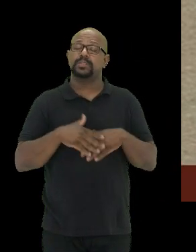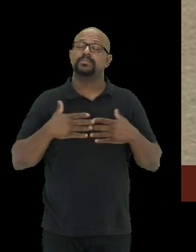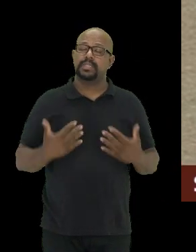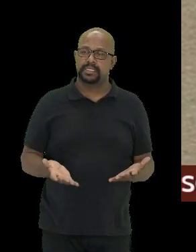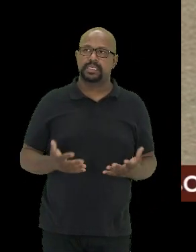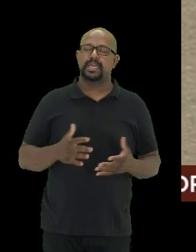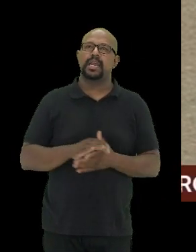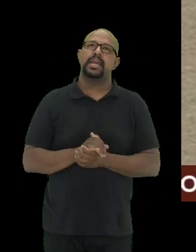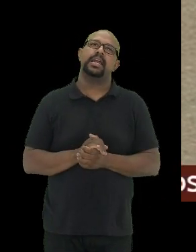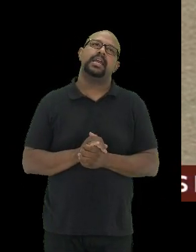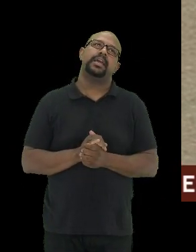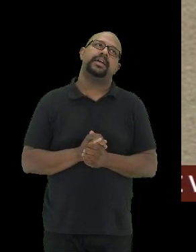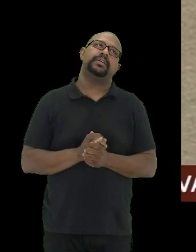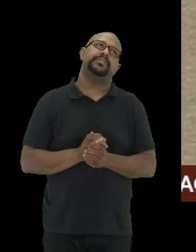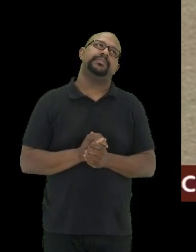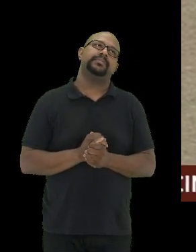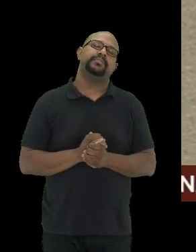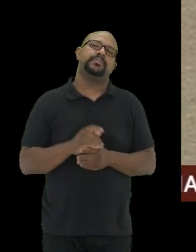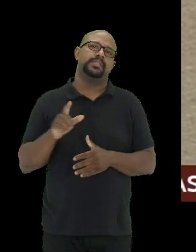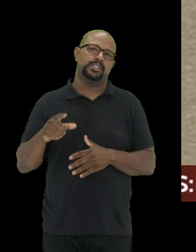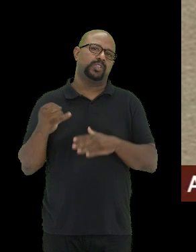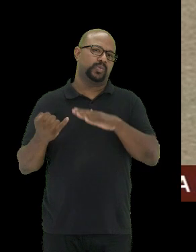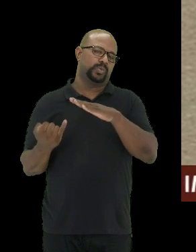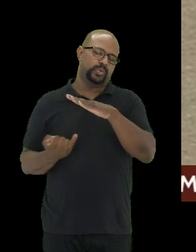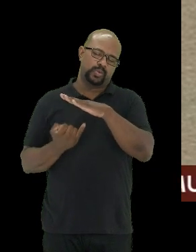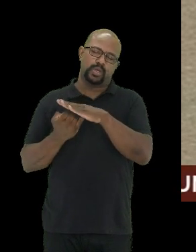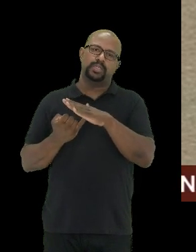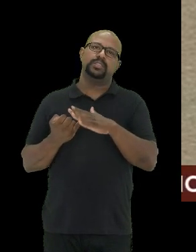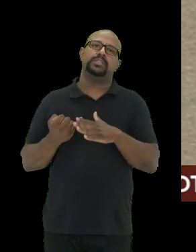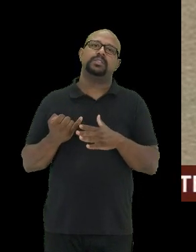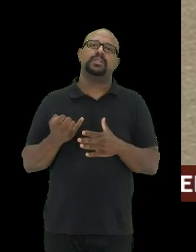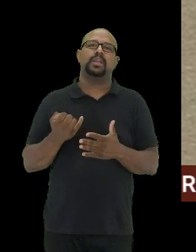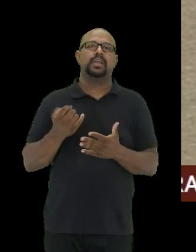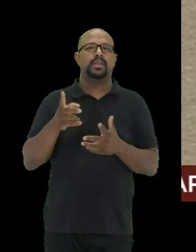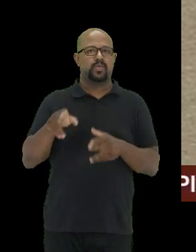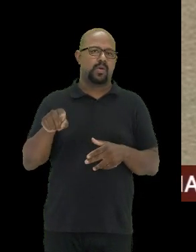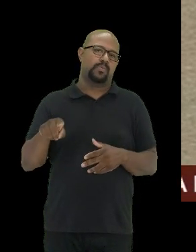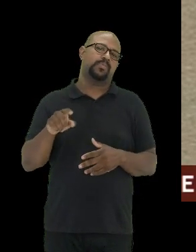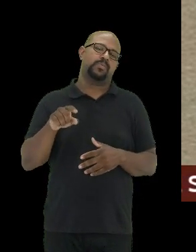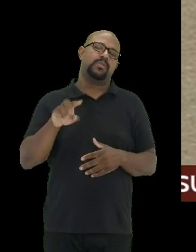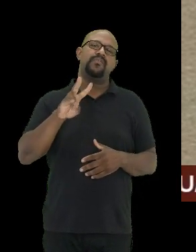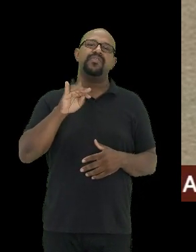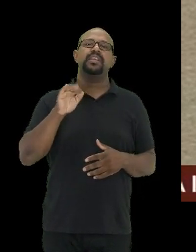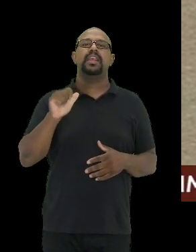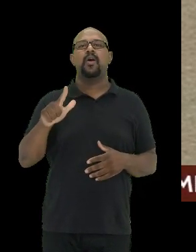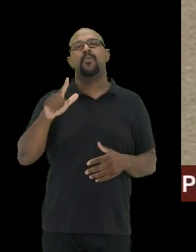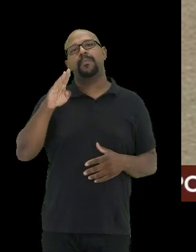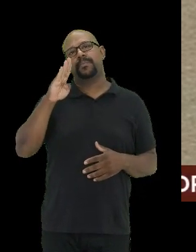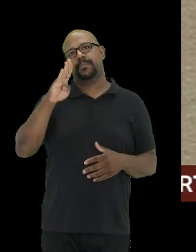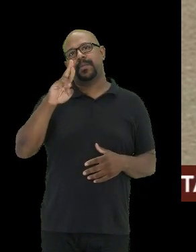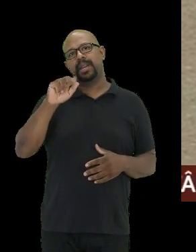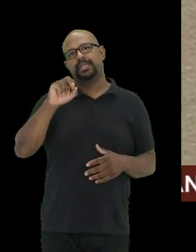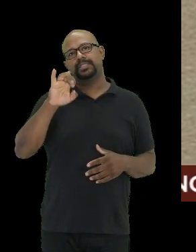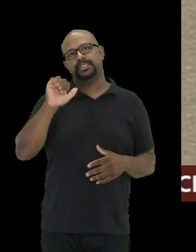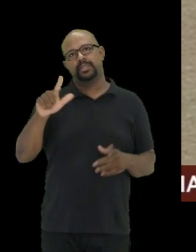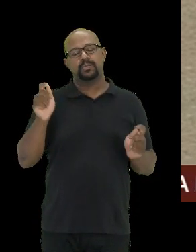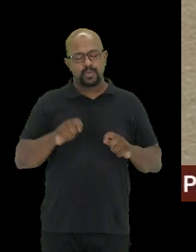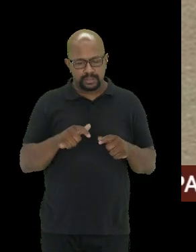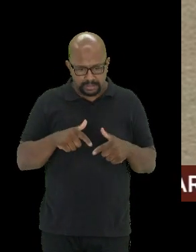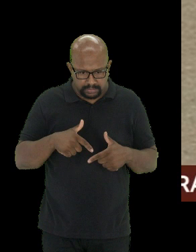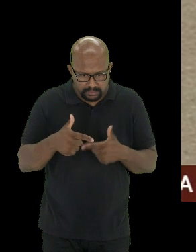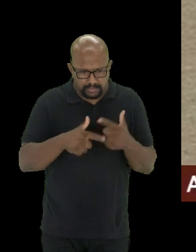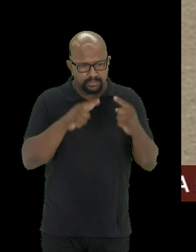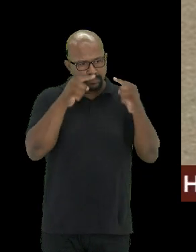entidades produtoras como o Instituto Vital Brasil possam trabalhar dentro de parâmetros